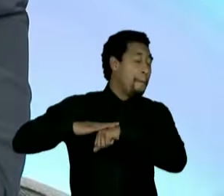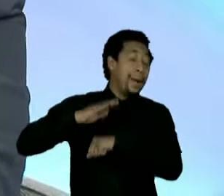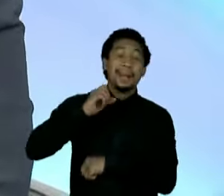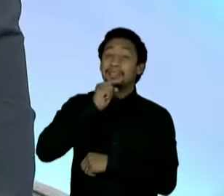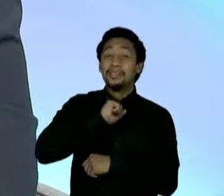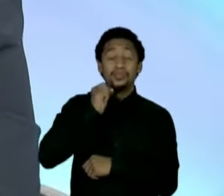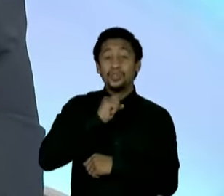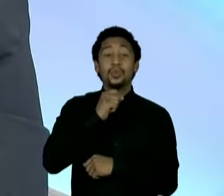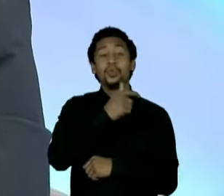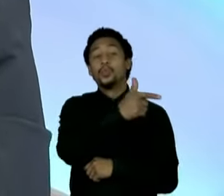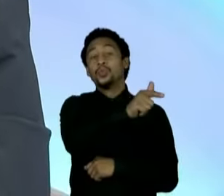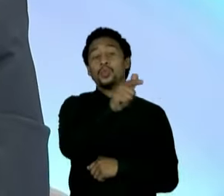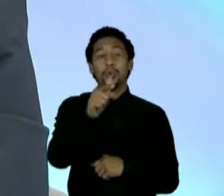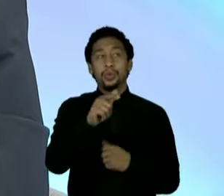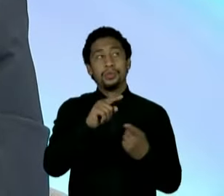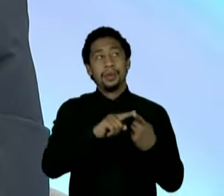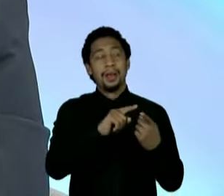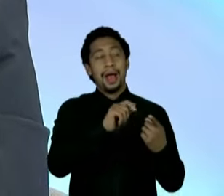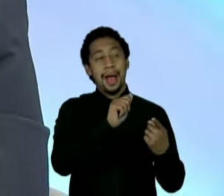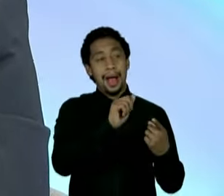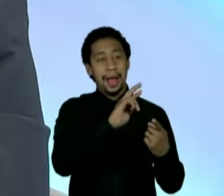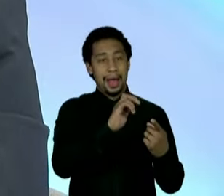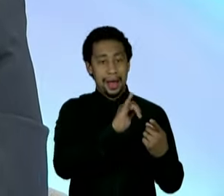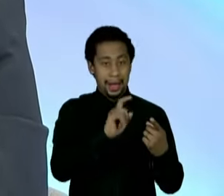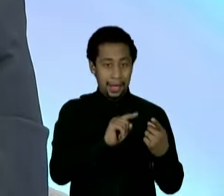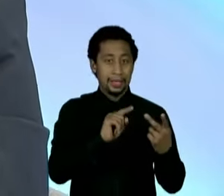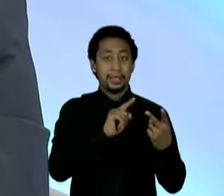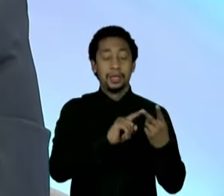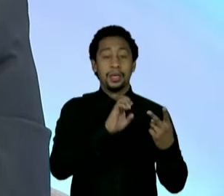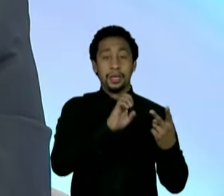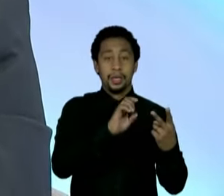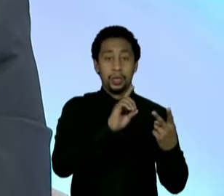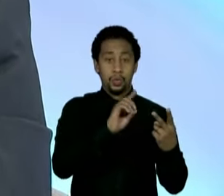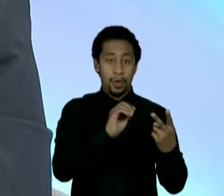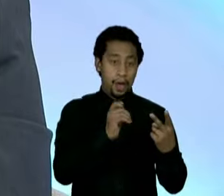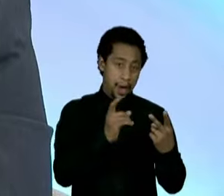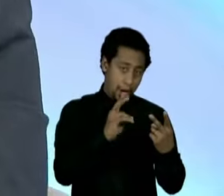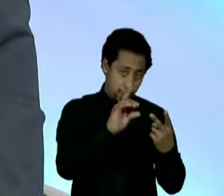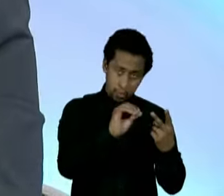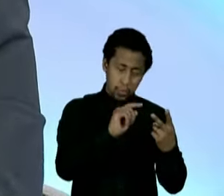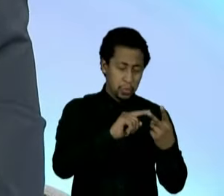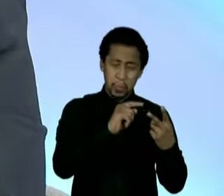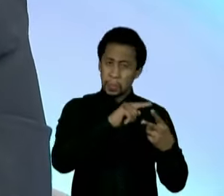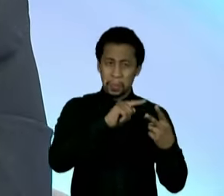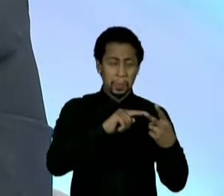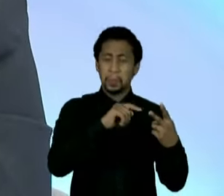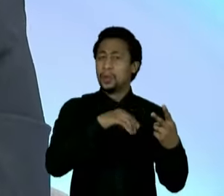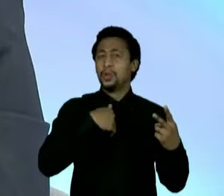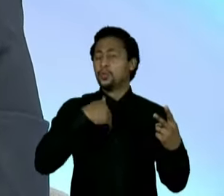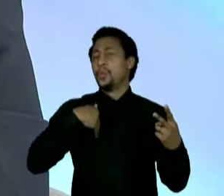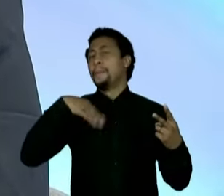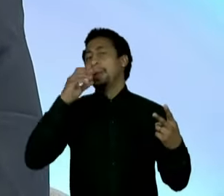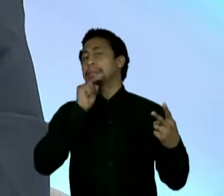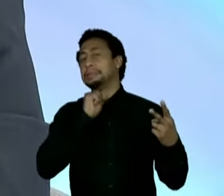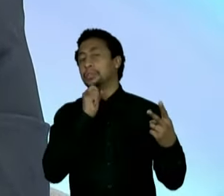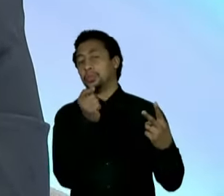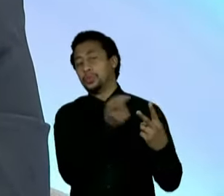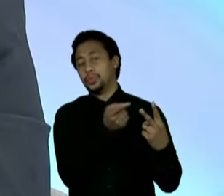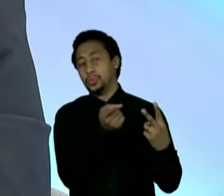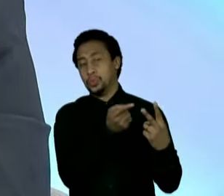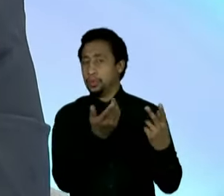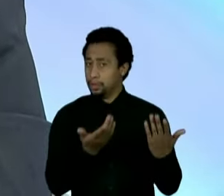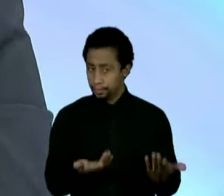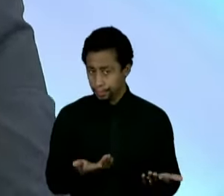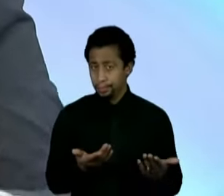antigo que eu era o Eduardo Campos, estou há muitos anos presido a fundação João Mangabeira, que é a fundação do meu partido, então não